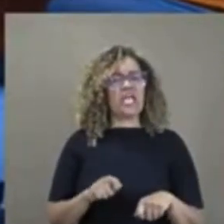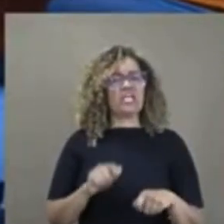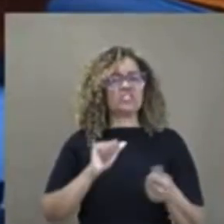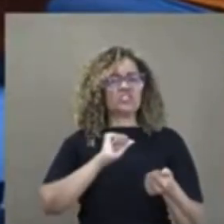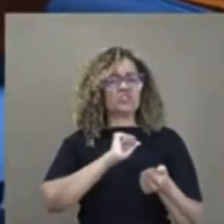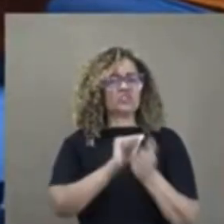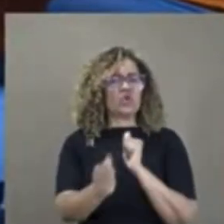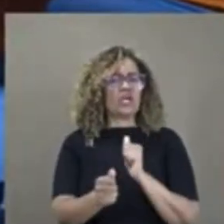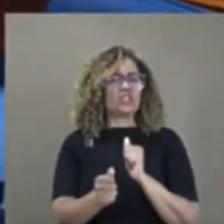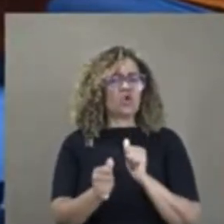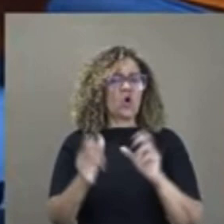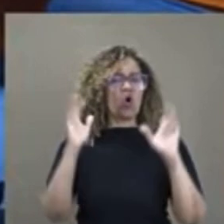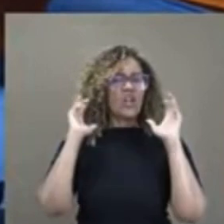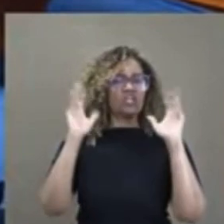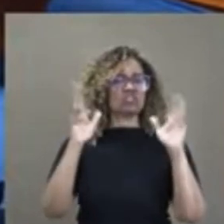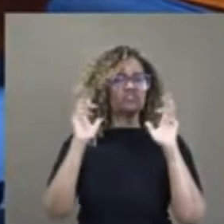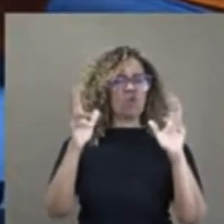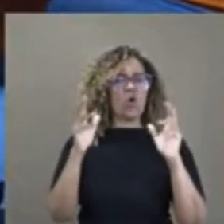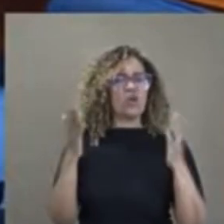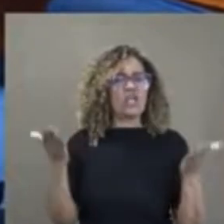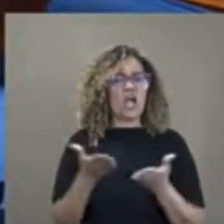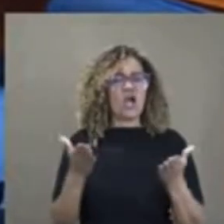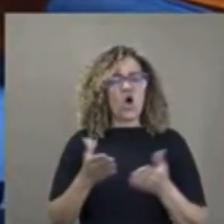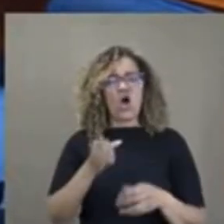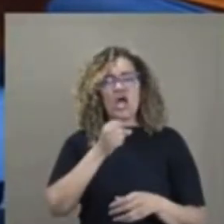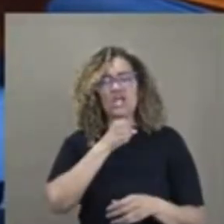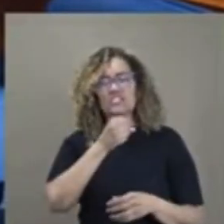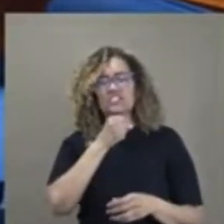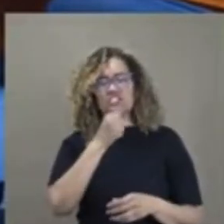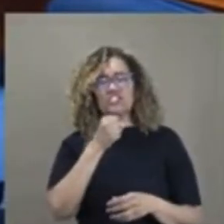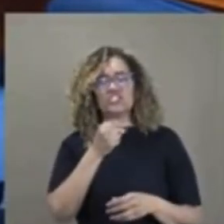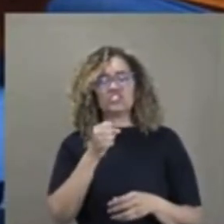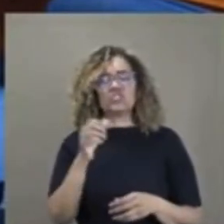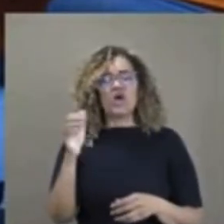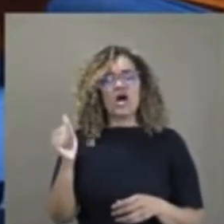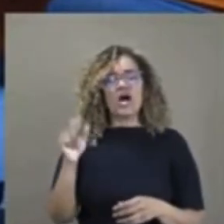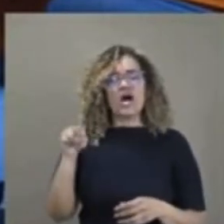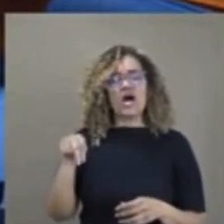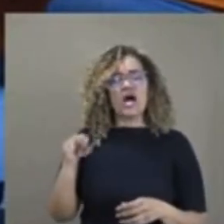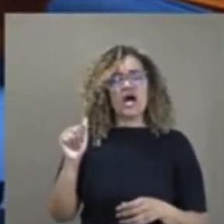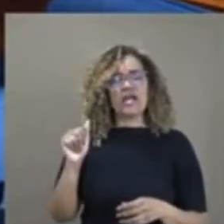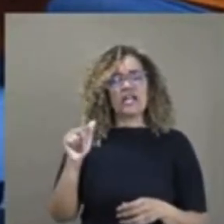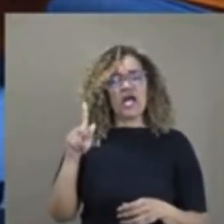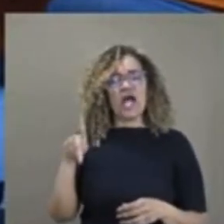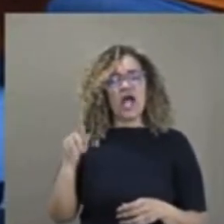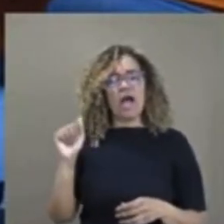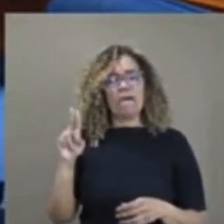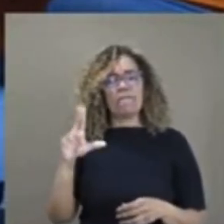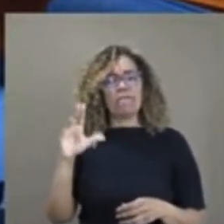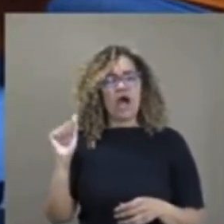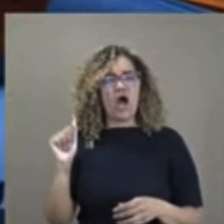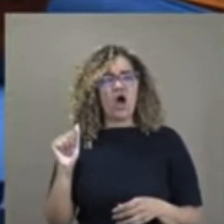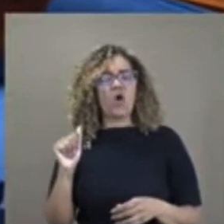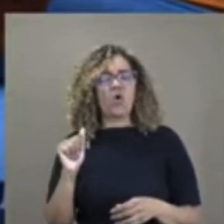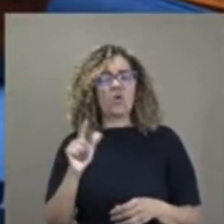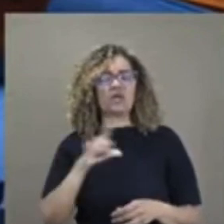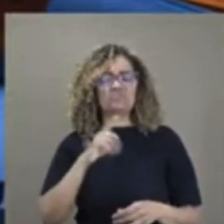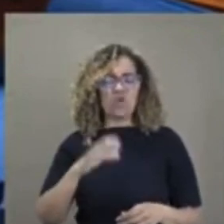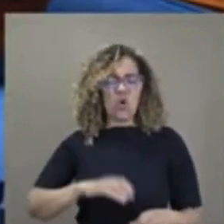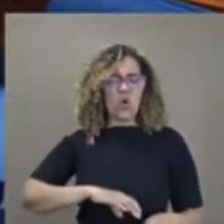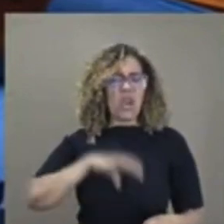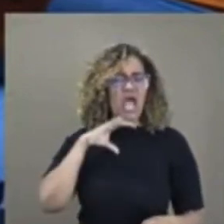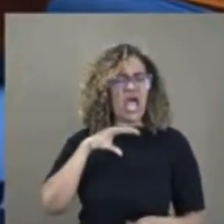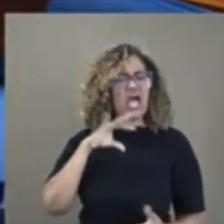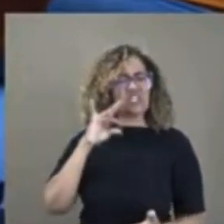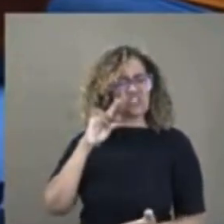vôlei, e agora jornalista, Ana Paula Henkel, a quem eu rendo toda a minha homenagem pela sua coragem, pela sua verdade